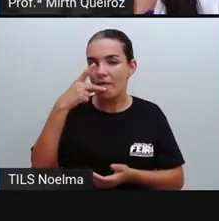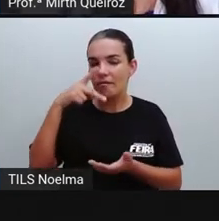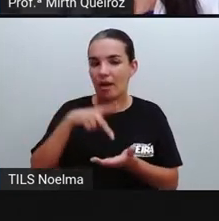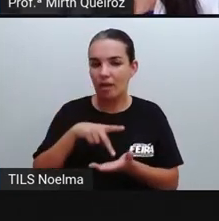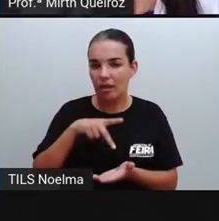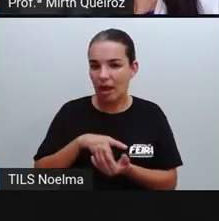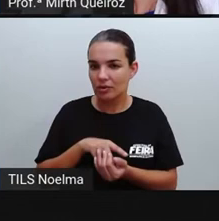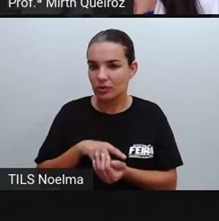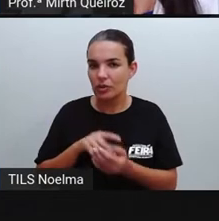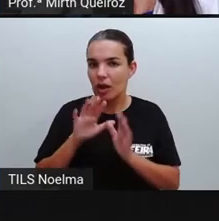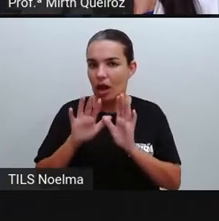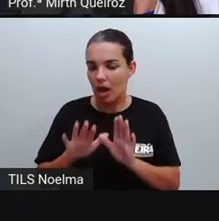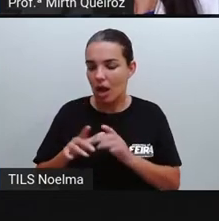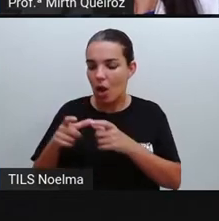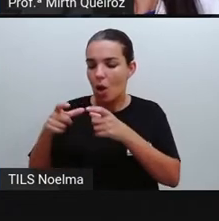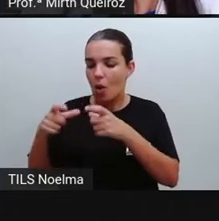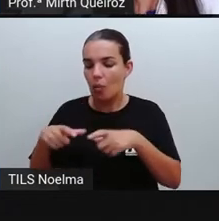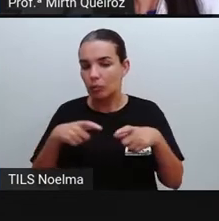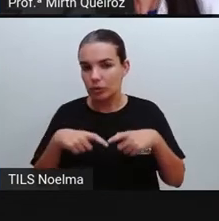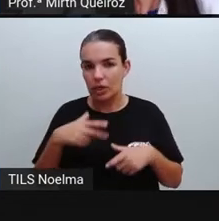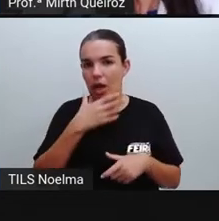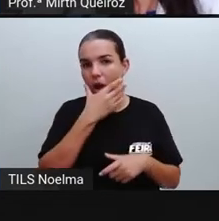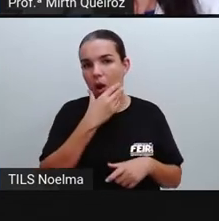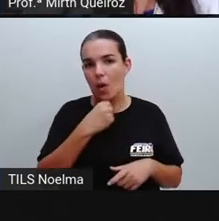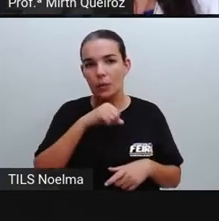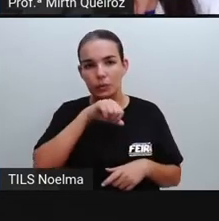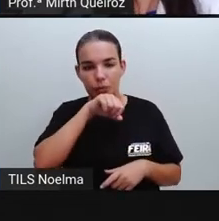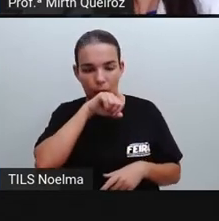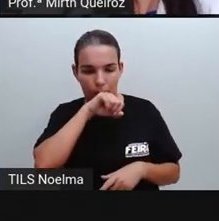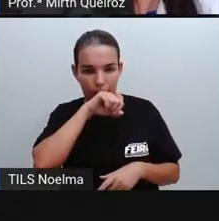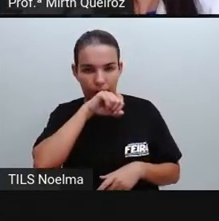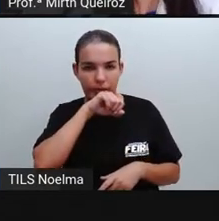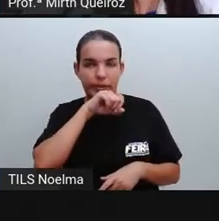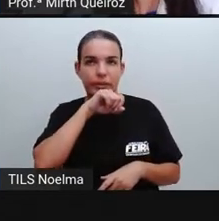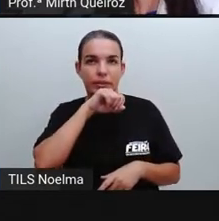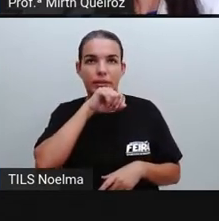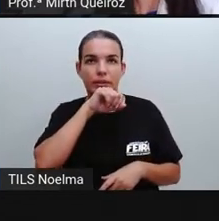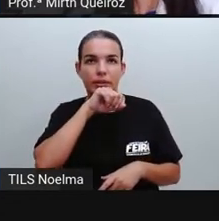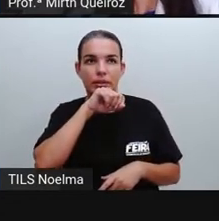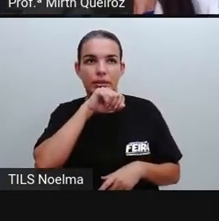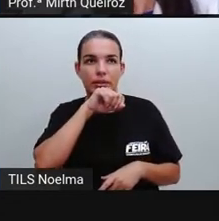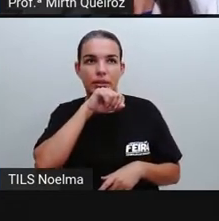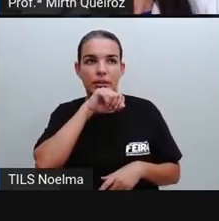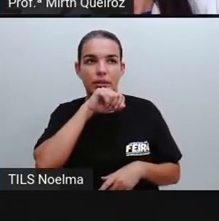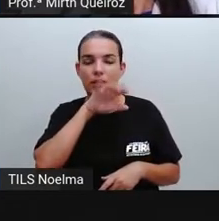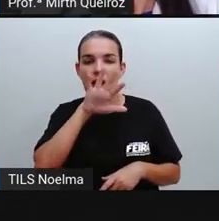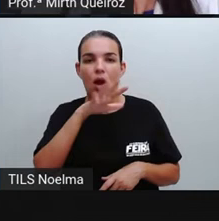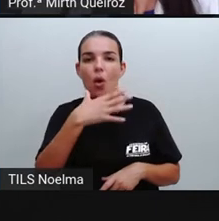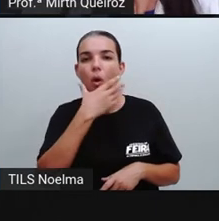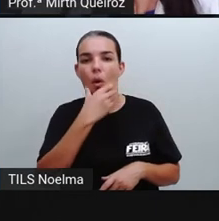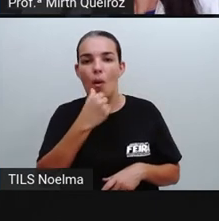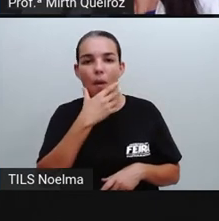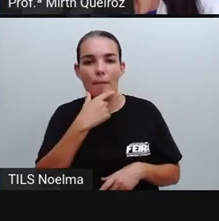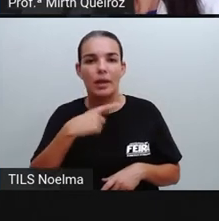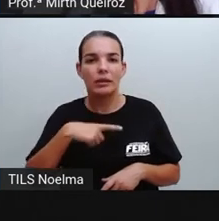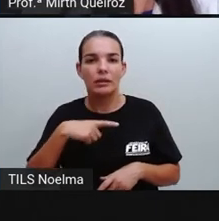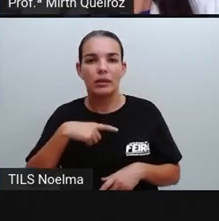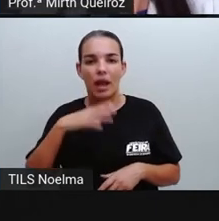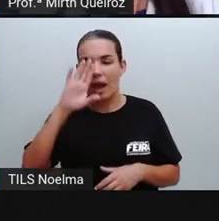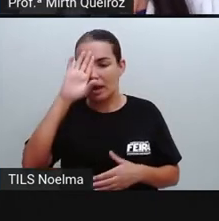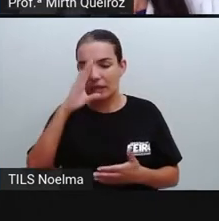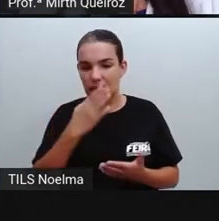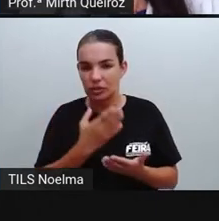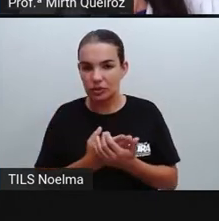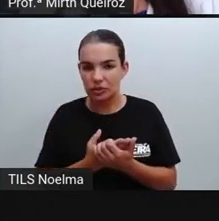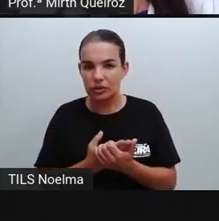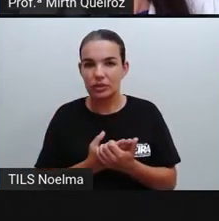Onde os homens, por eles acreditarem nessa lenda, né? Contra o Boto cor-de-rosa, acabam matando